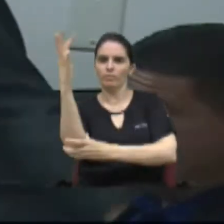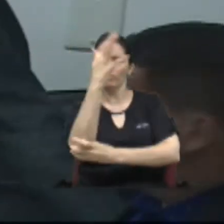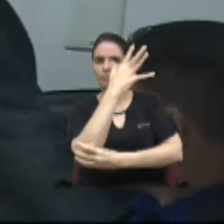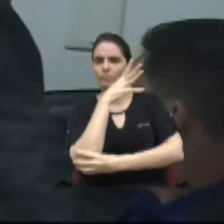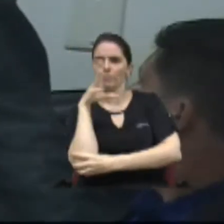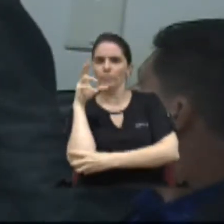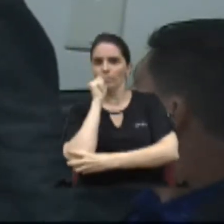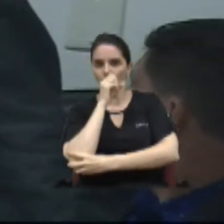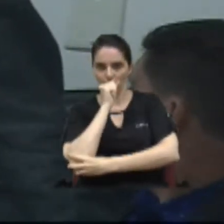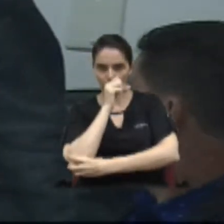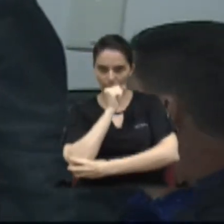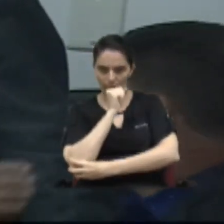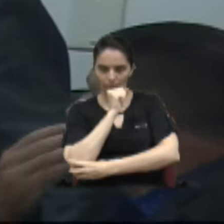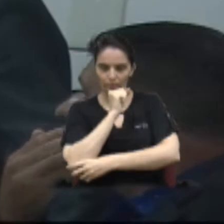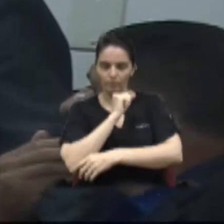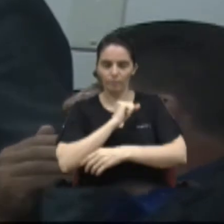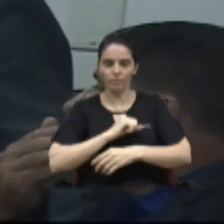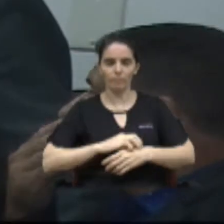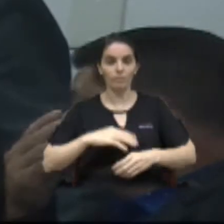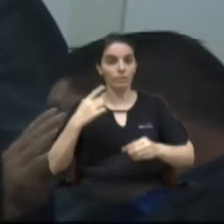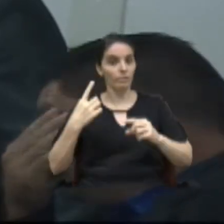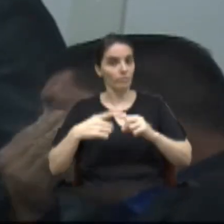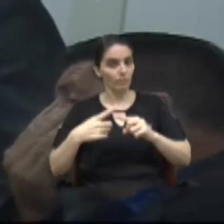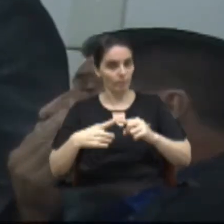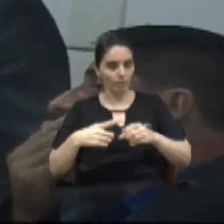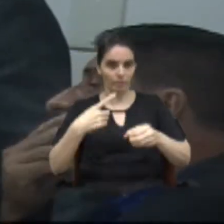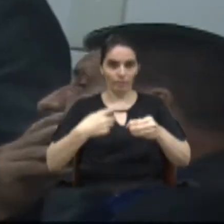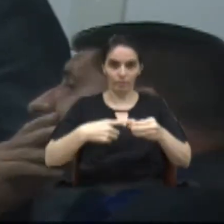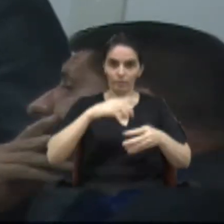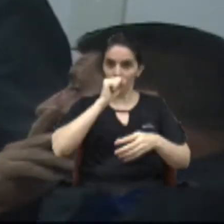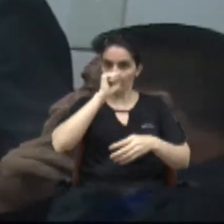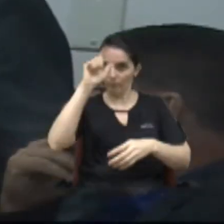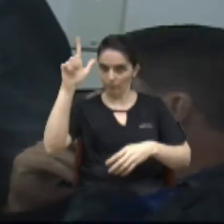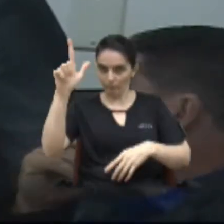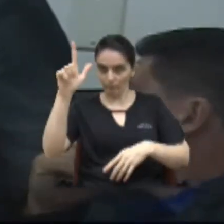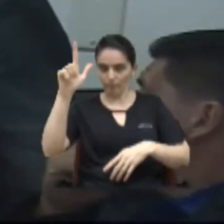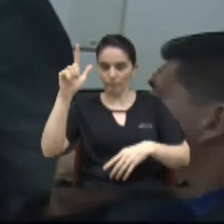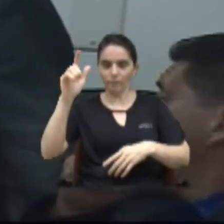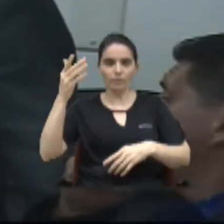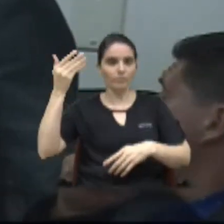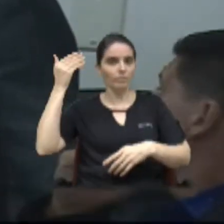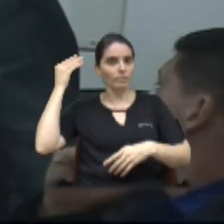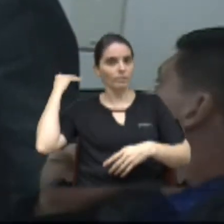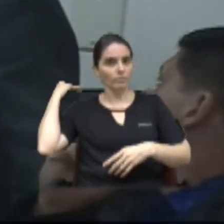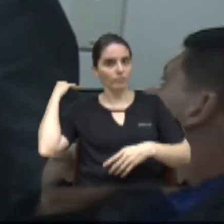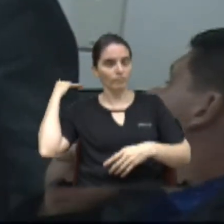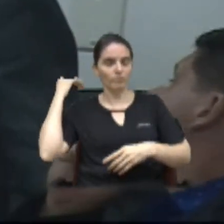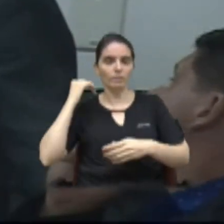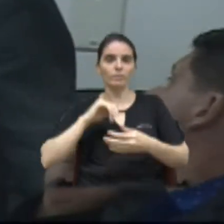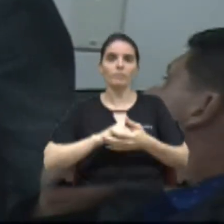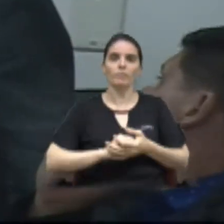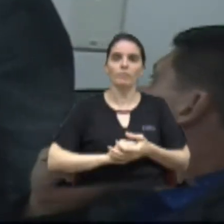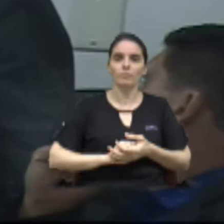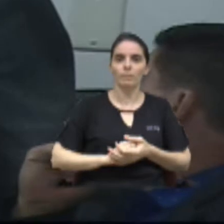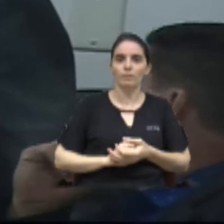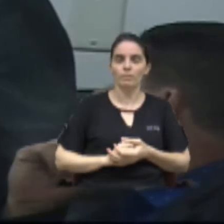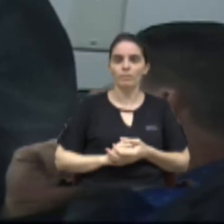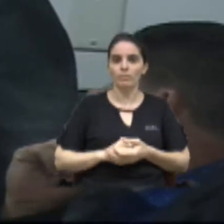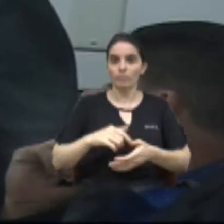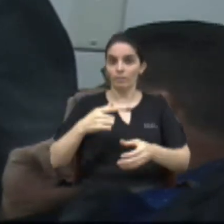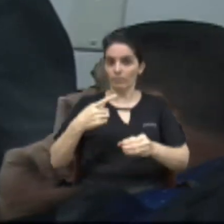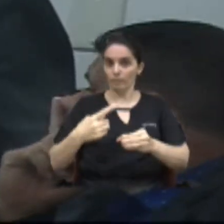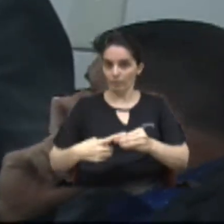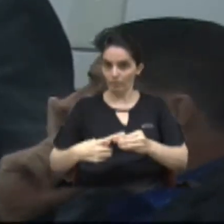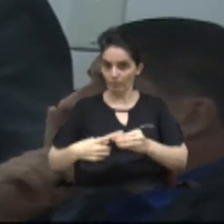história Limeira foi considerada a capital nacional da laranja e eu convivo